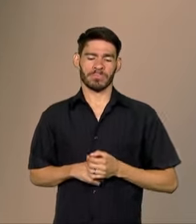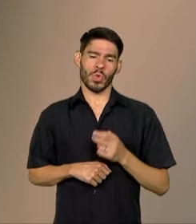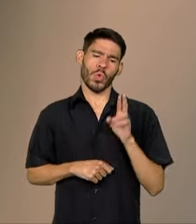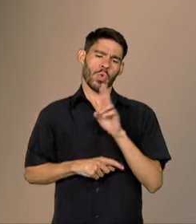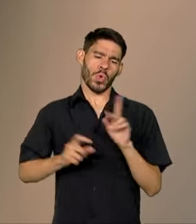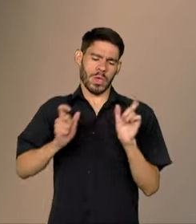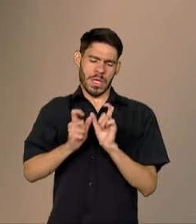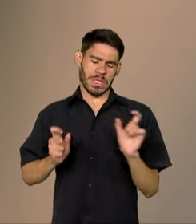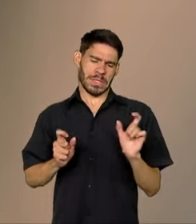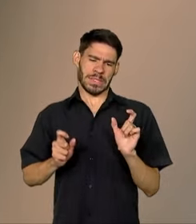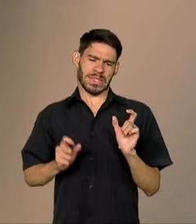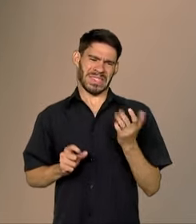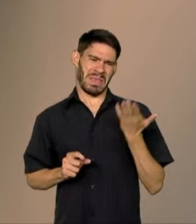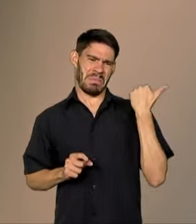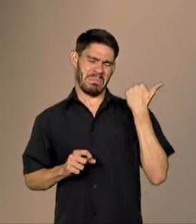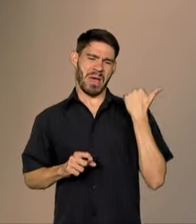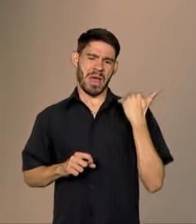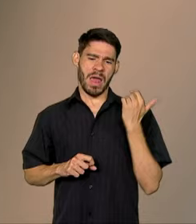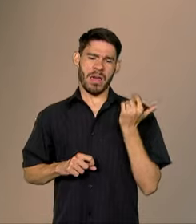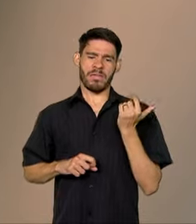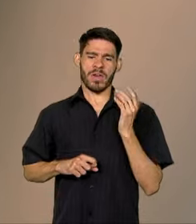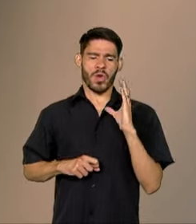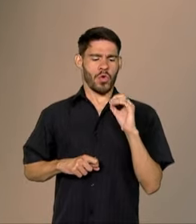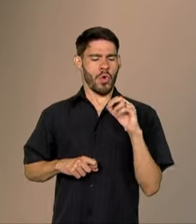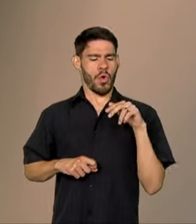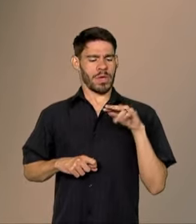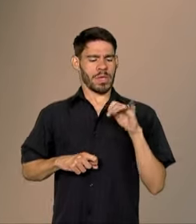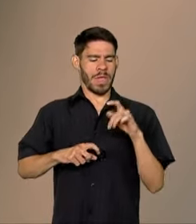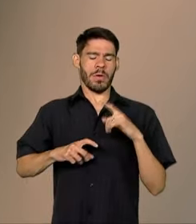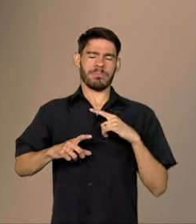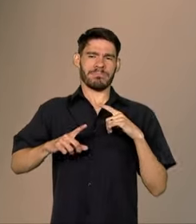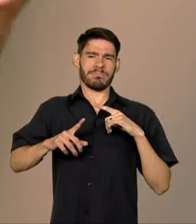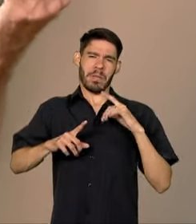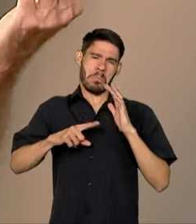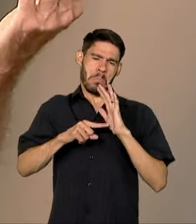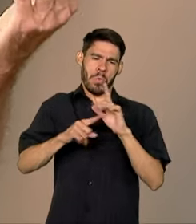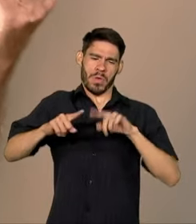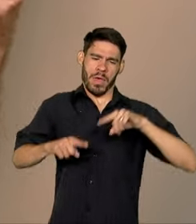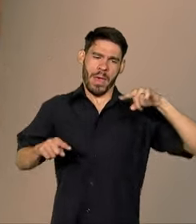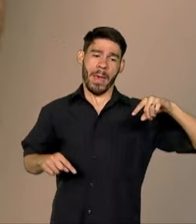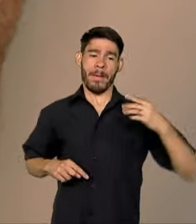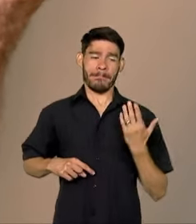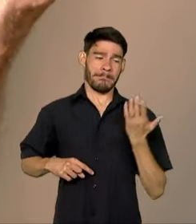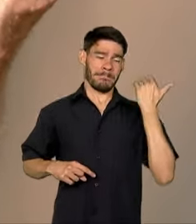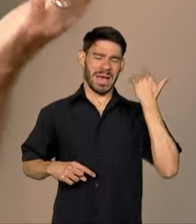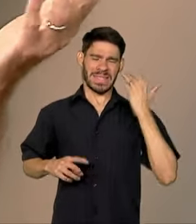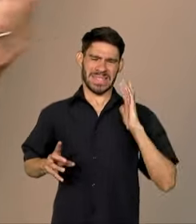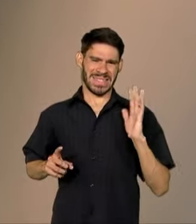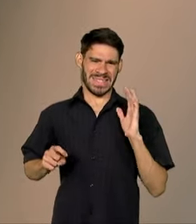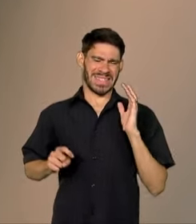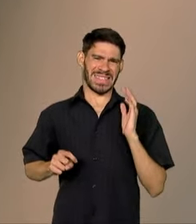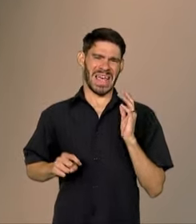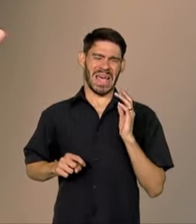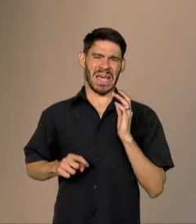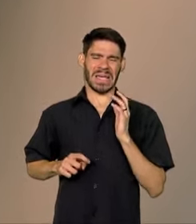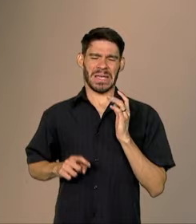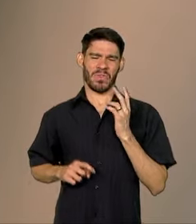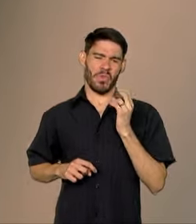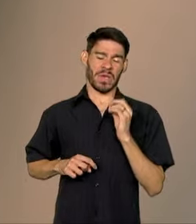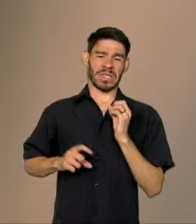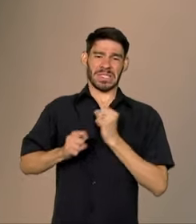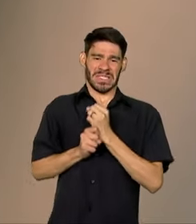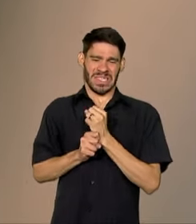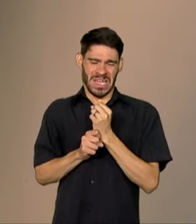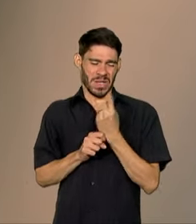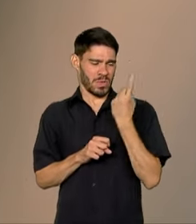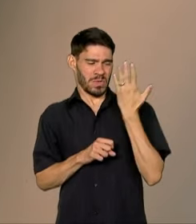termo obsoleto do coquetel só para dar esse contraste. No passado, que não é tão antigo assim, 20 anos